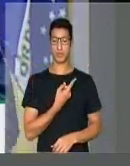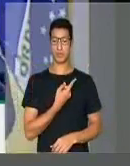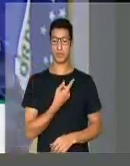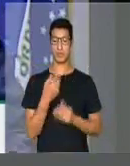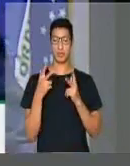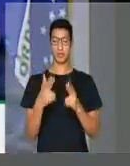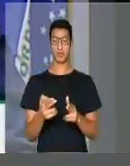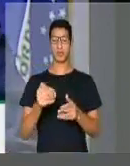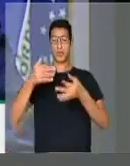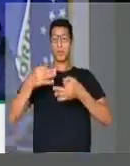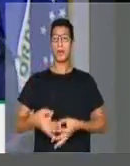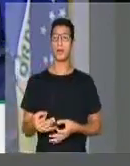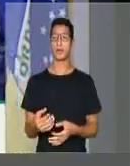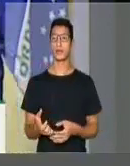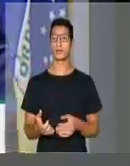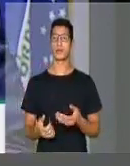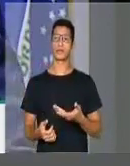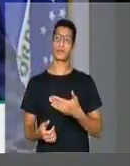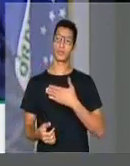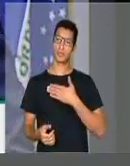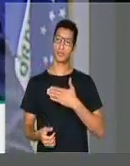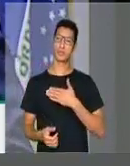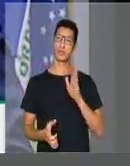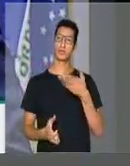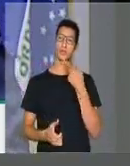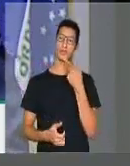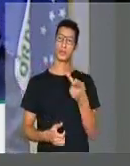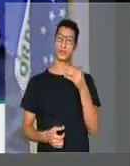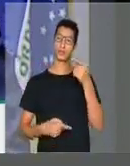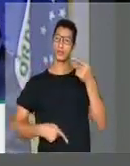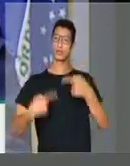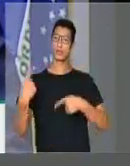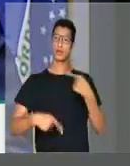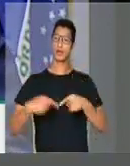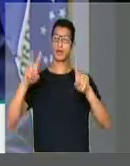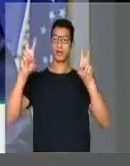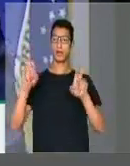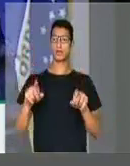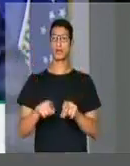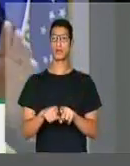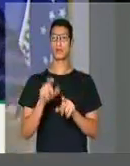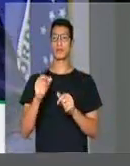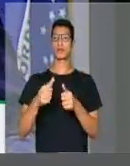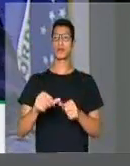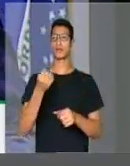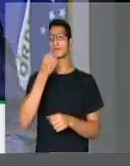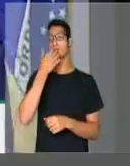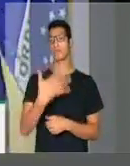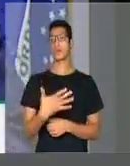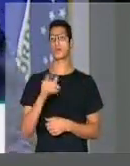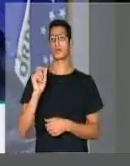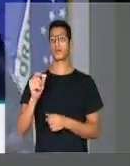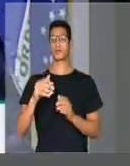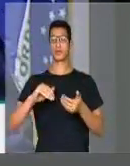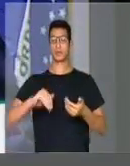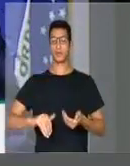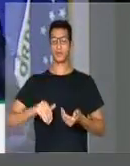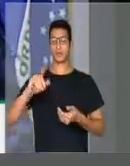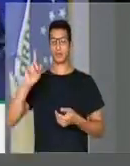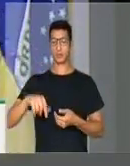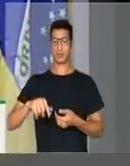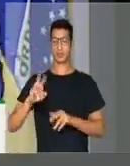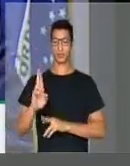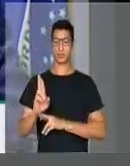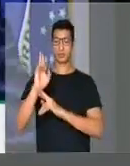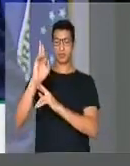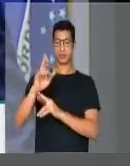mantido como se fosse correto? Me dá a impressão, quando eu vejo alguns debates sobre esse assunto, de que está tudo bem, de que o Congresso atual